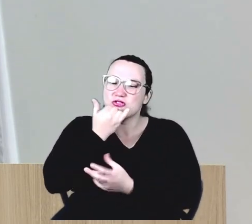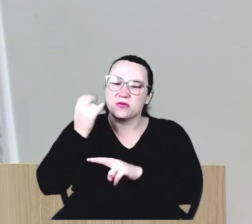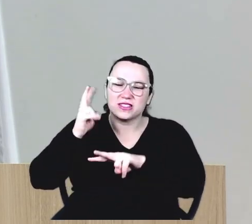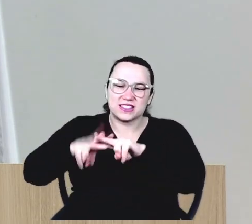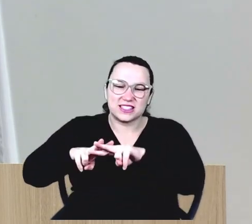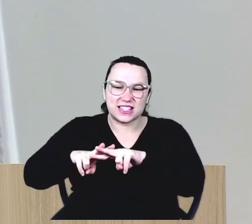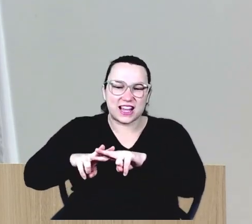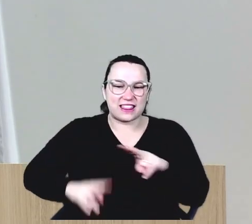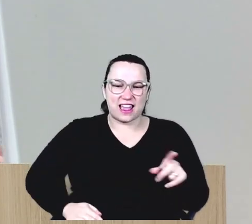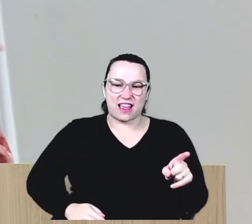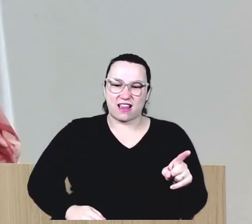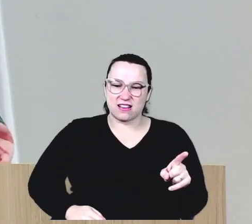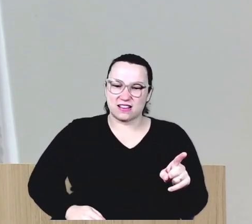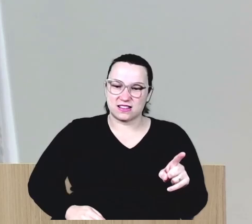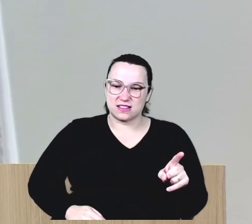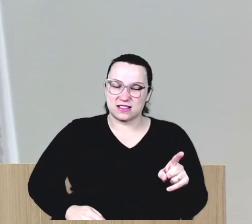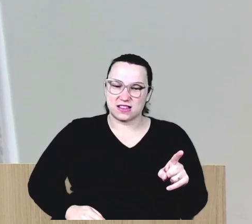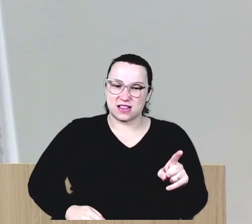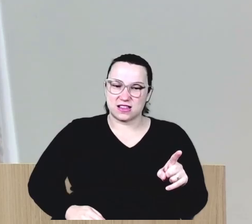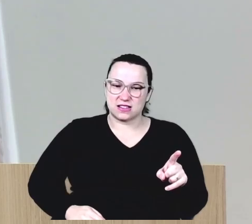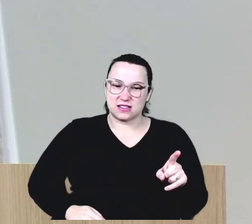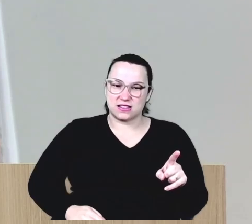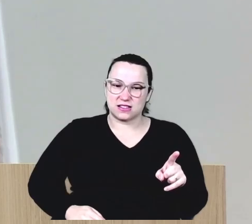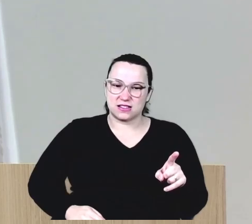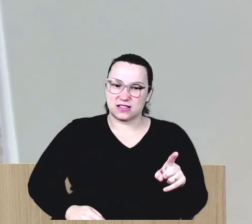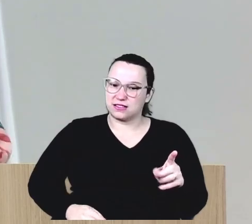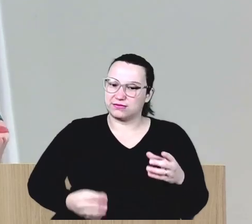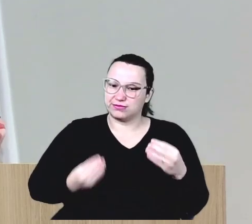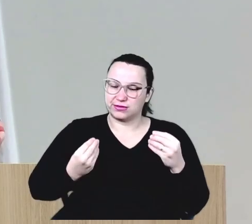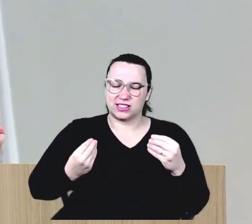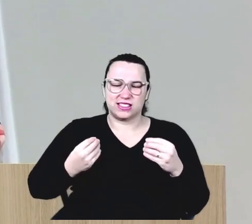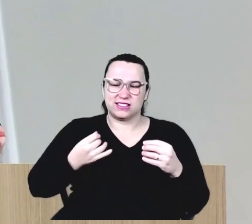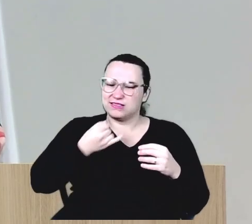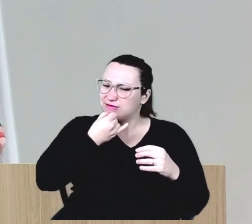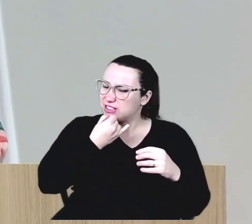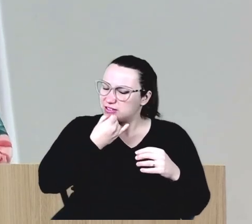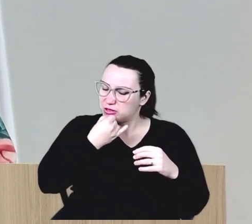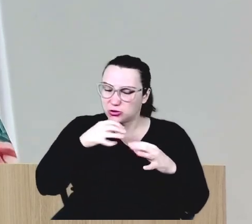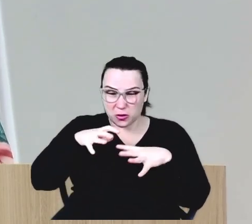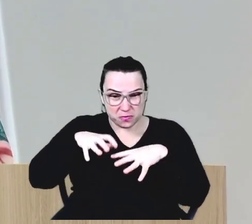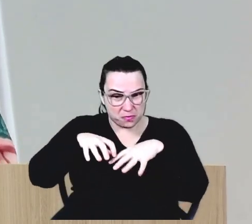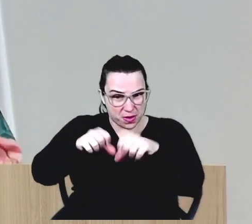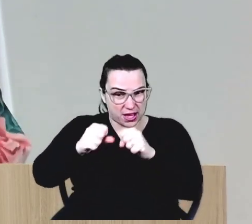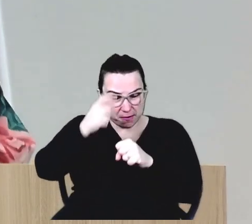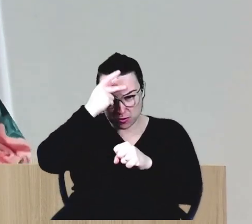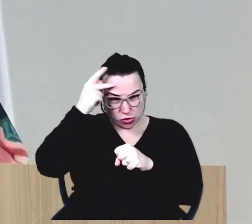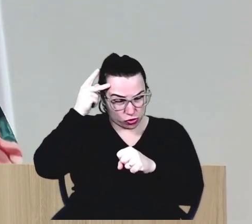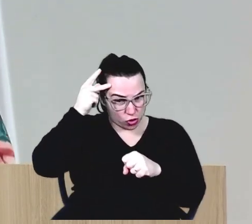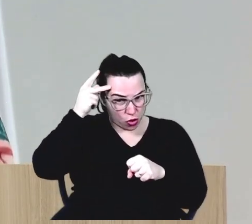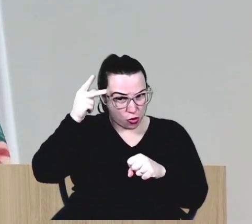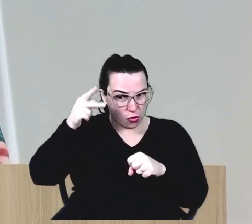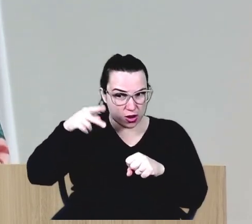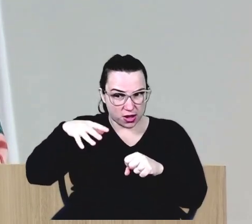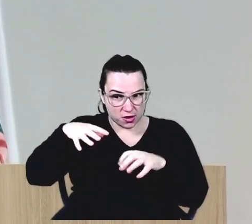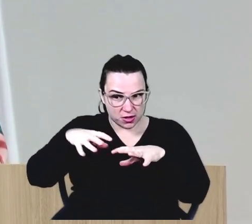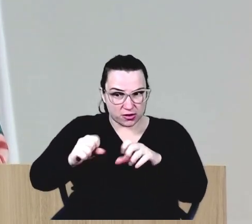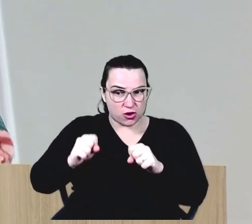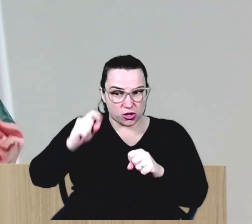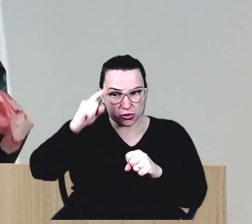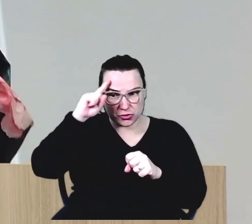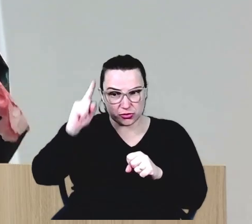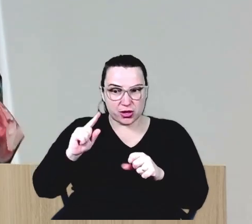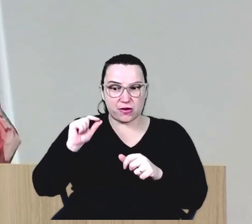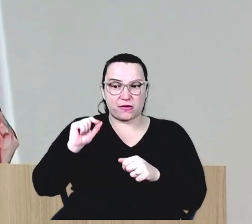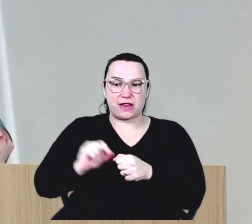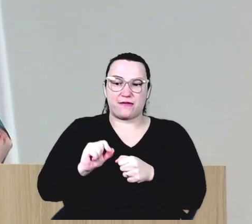preso, sabe? Eu gostaria muito, infelizmente eu não consigo pegar, porque a hora que eu pegar uma pessoa dessa fazendo, cara, eu nem sei o que vai ser, porque eu